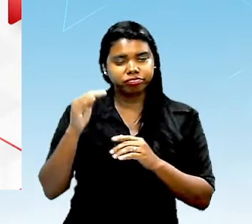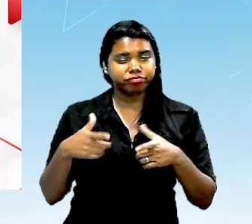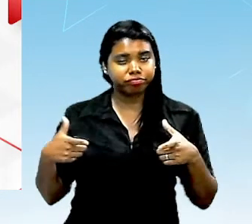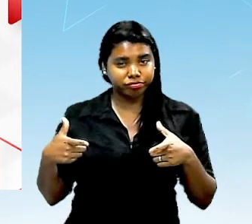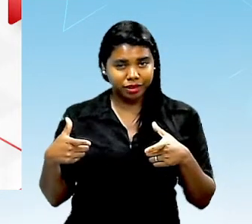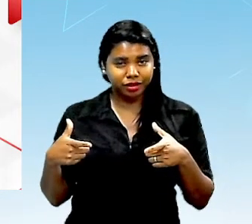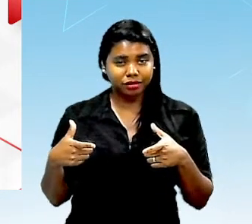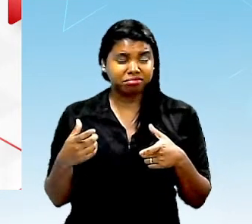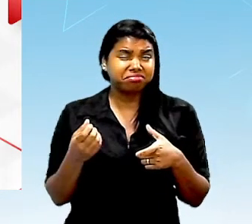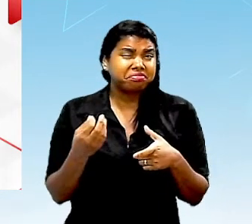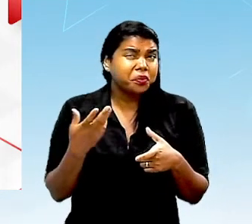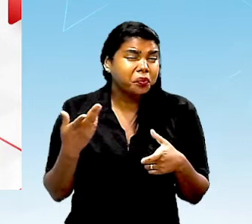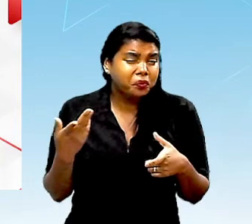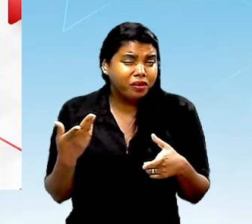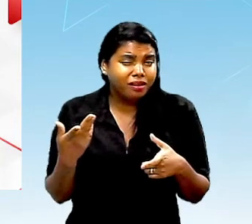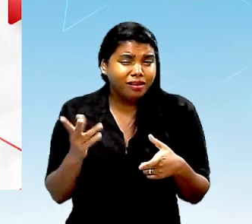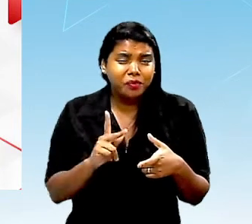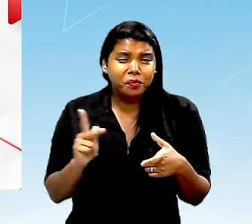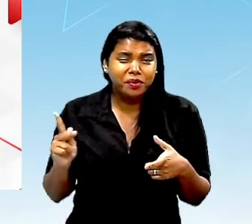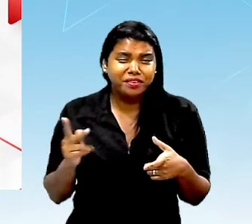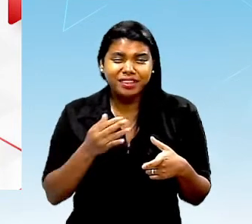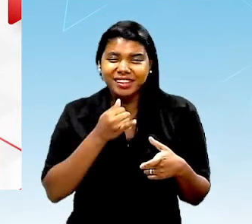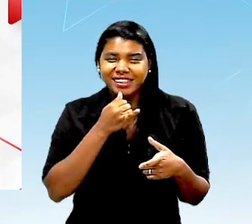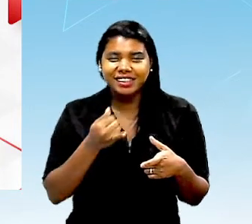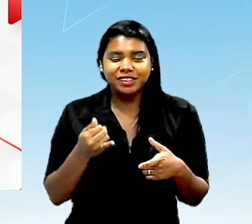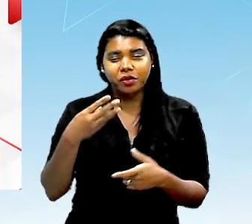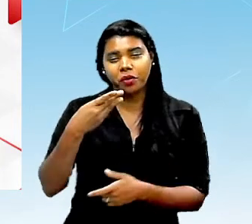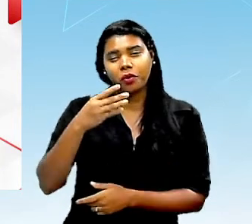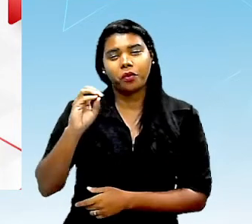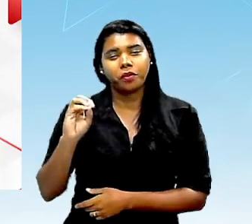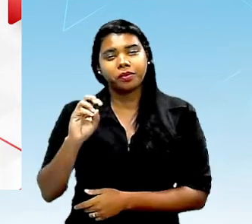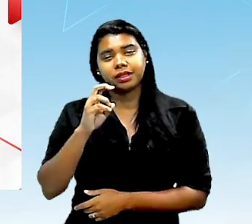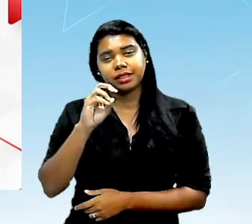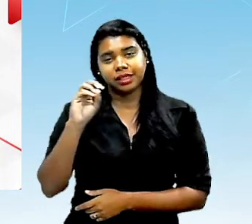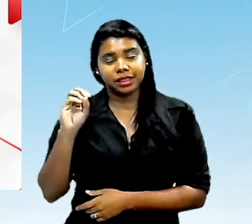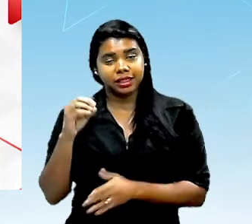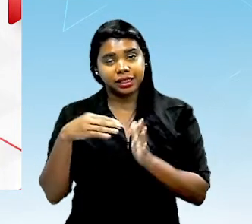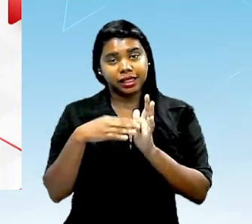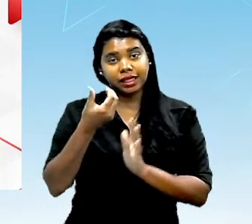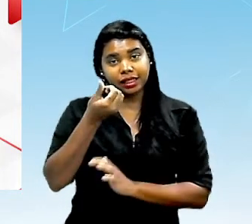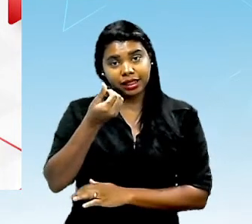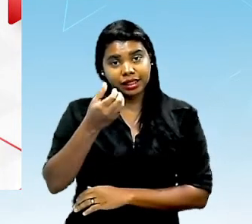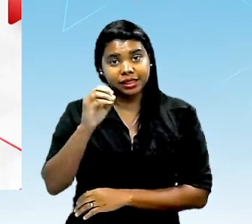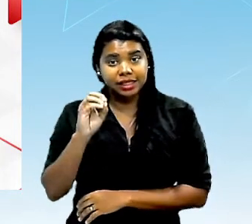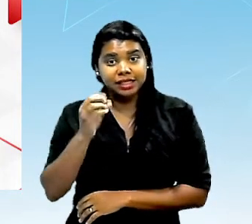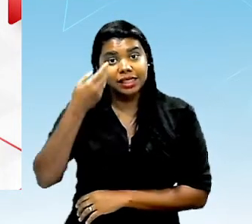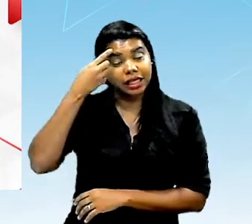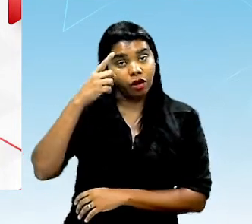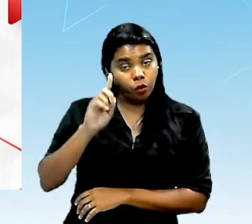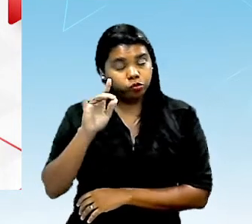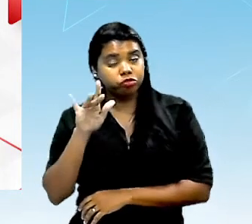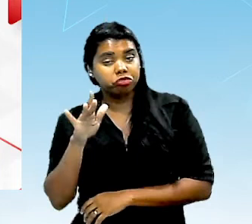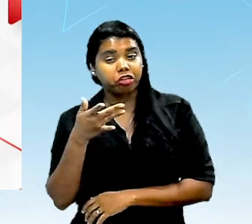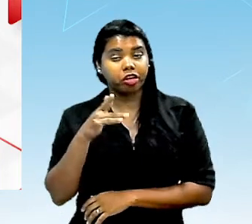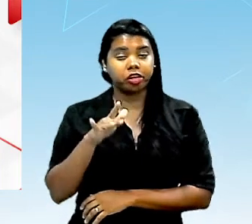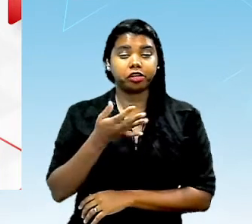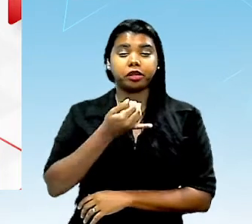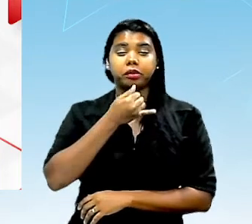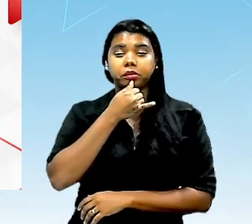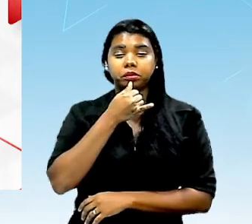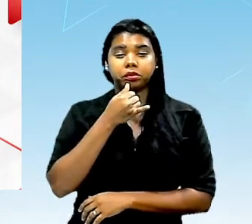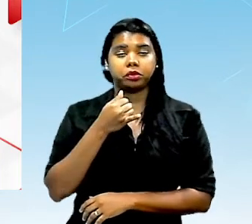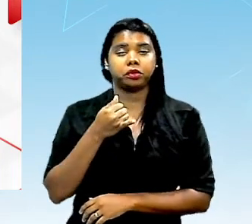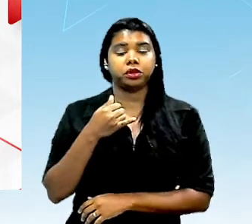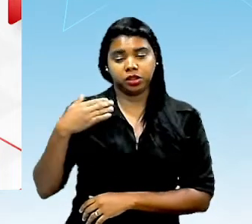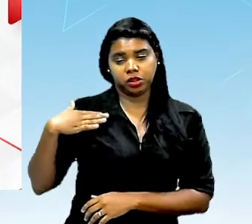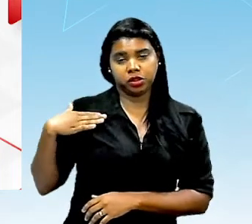grande quanto aqueles? carboidratos, 400, 500, 600 gramas ao dia isso vai depender muito do peso